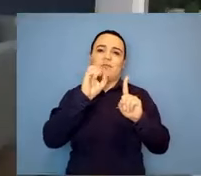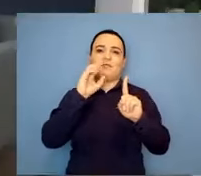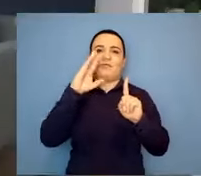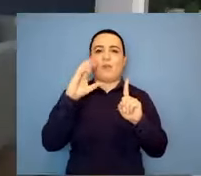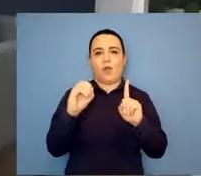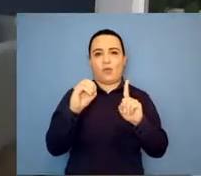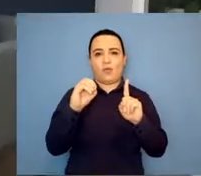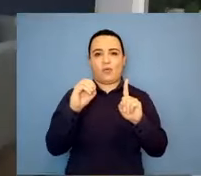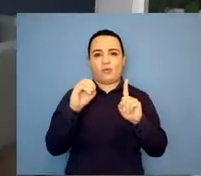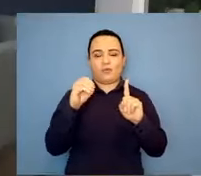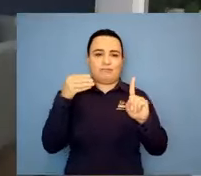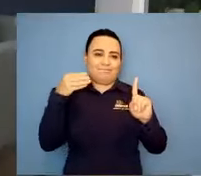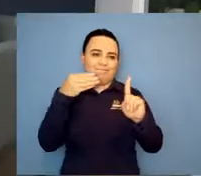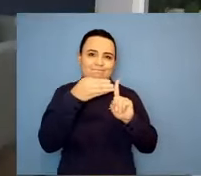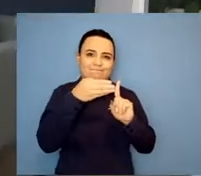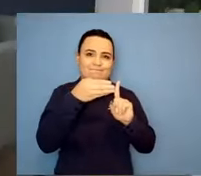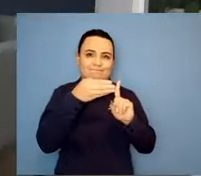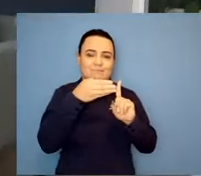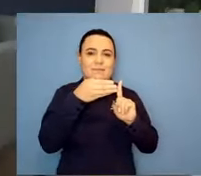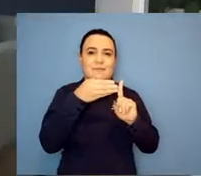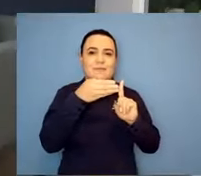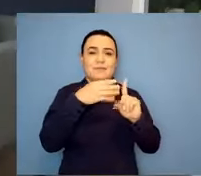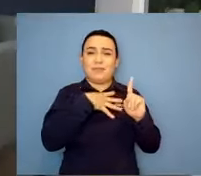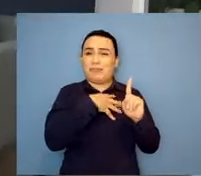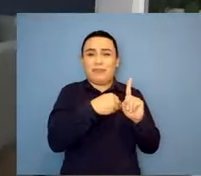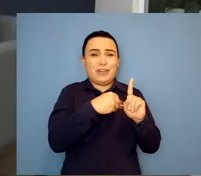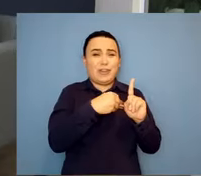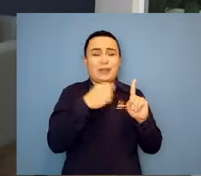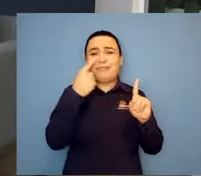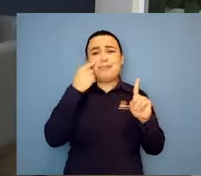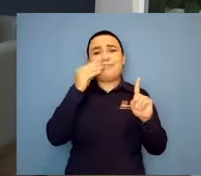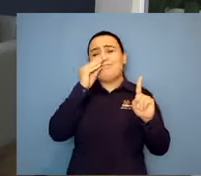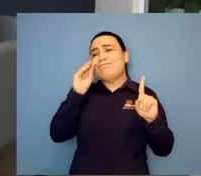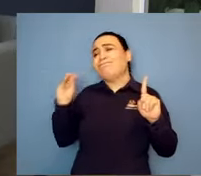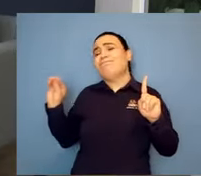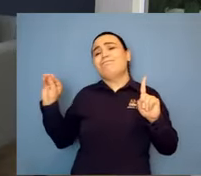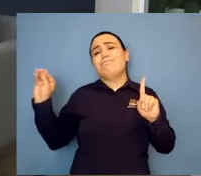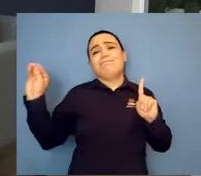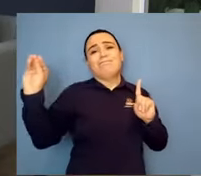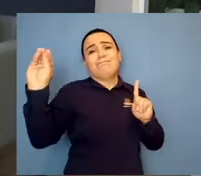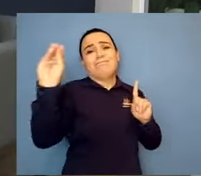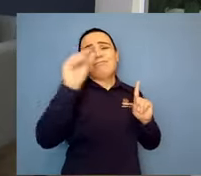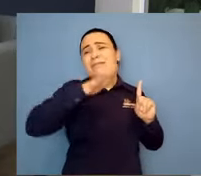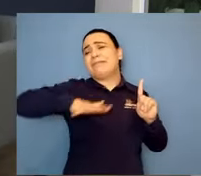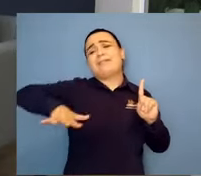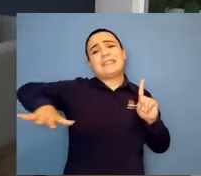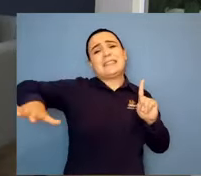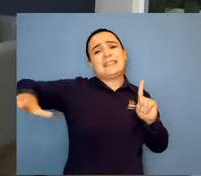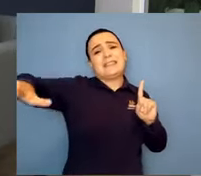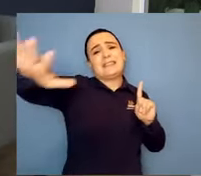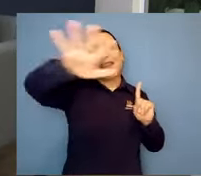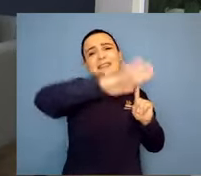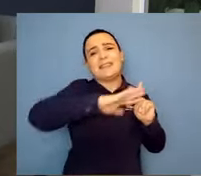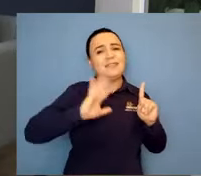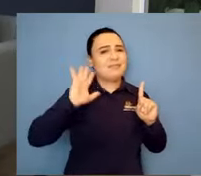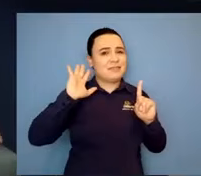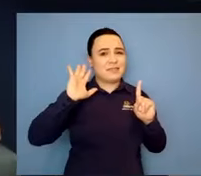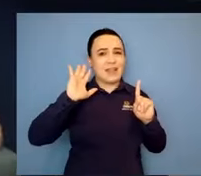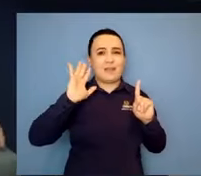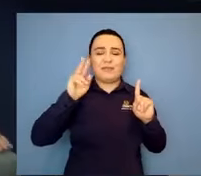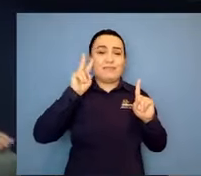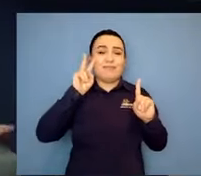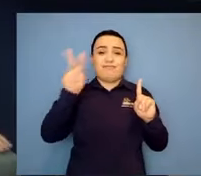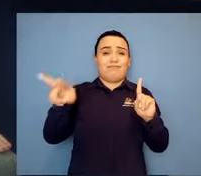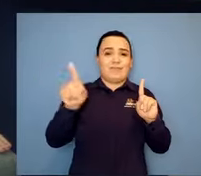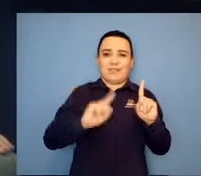Professora, eu cheguei a comprar roupa para enterrar o Gabriel, né? É mesmo. Teve um final de semana que foi dito no hospital, linda,